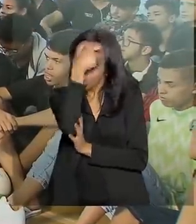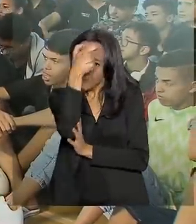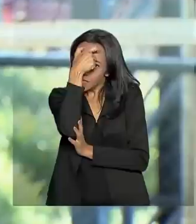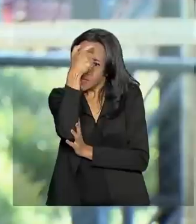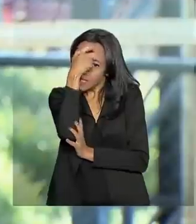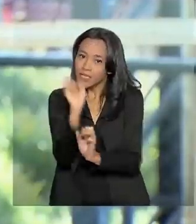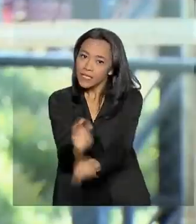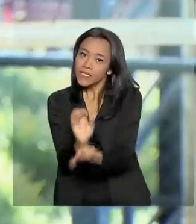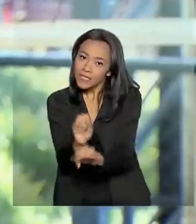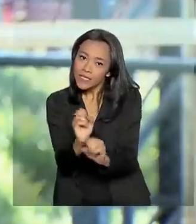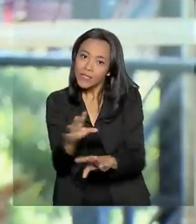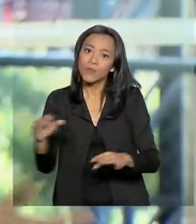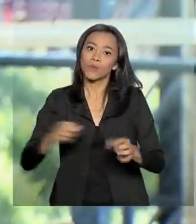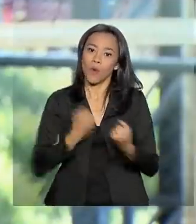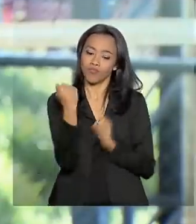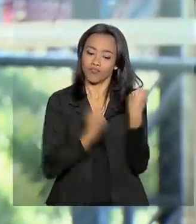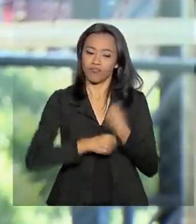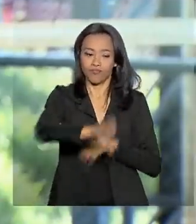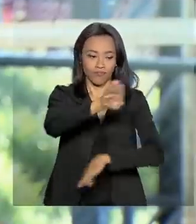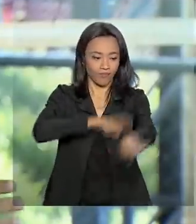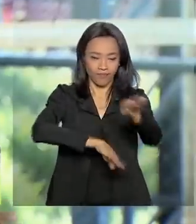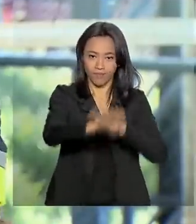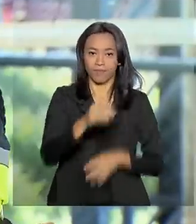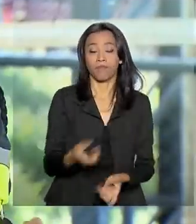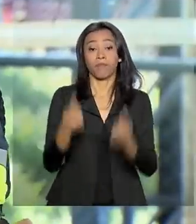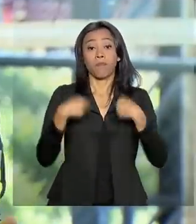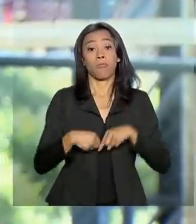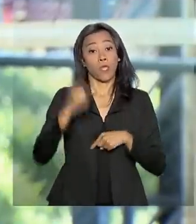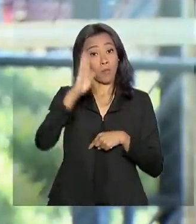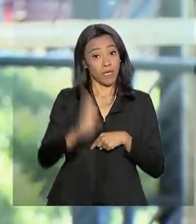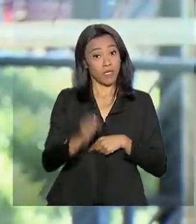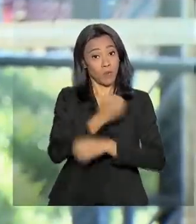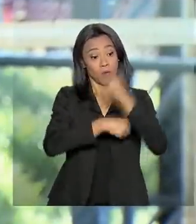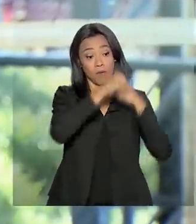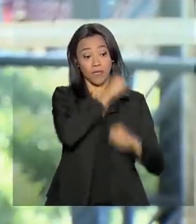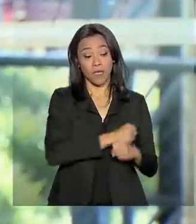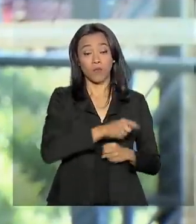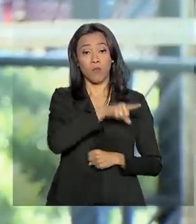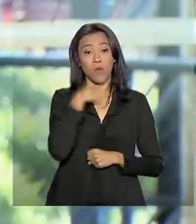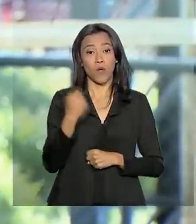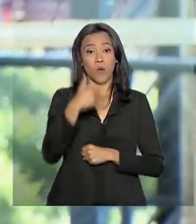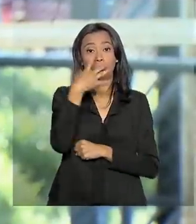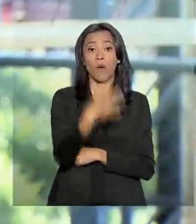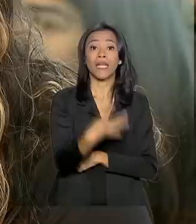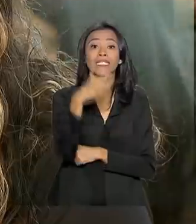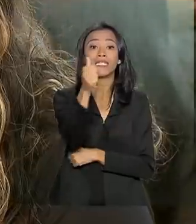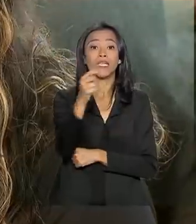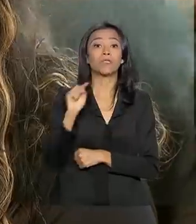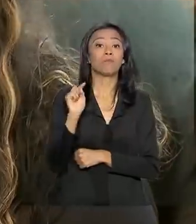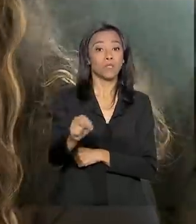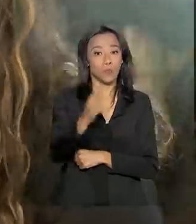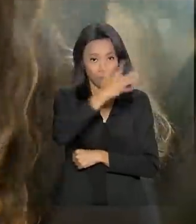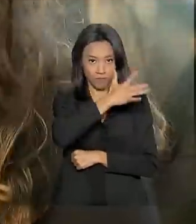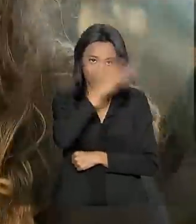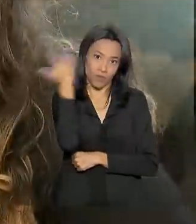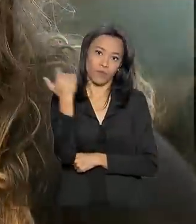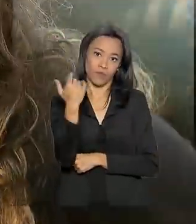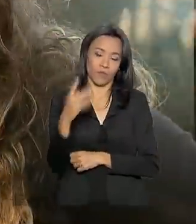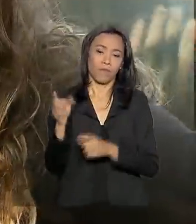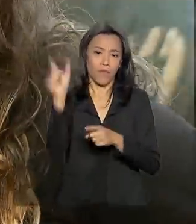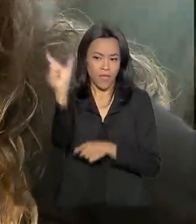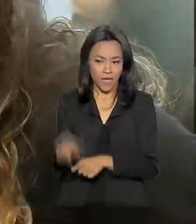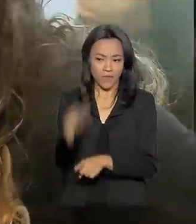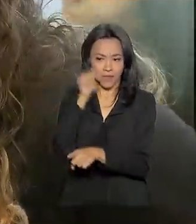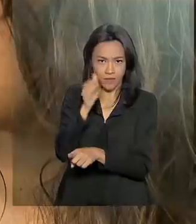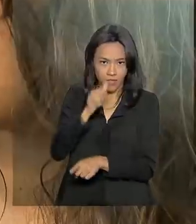trânsito. No Brasil, no ano passado, morreram 47 mil pessoas no trânsito. A estudante Júlia, de